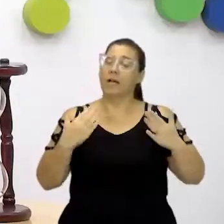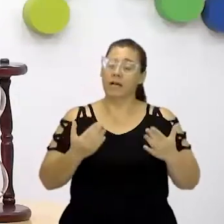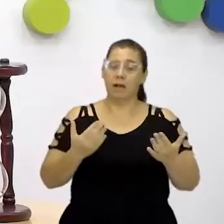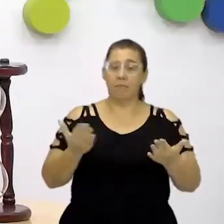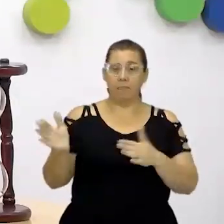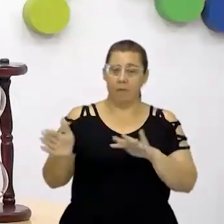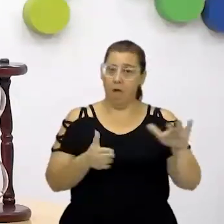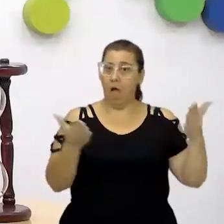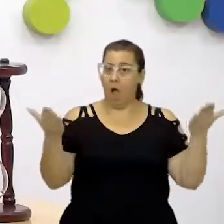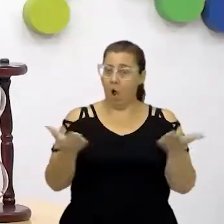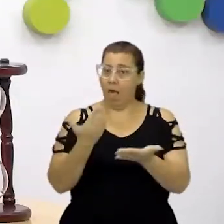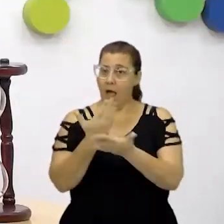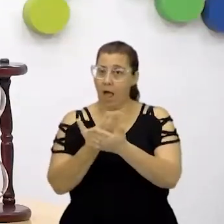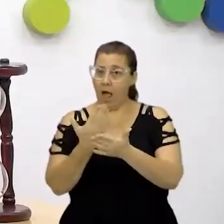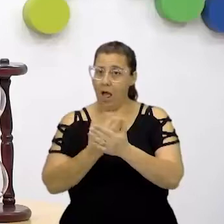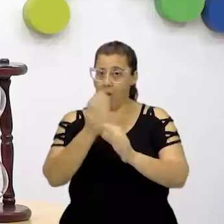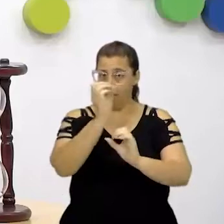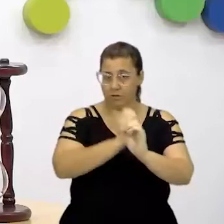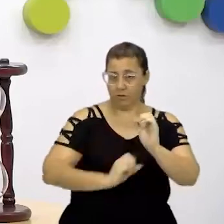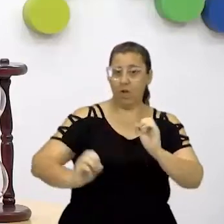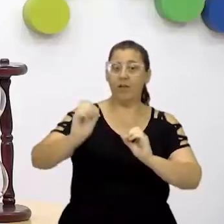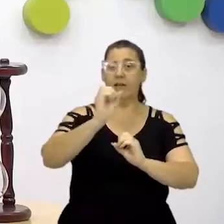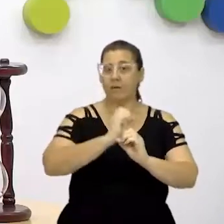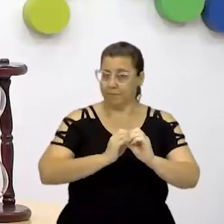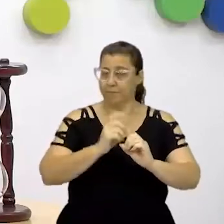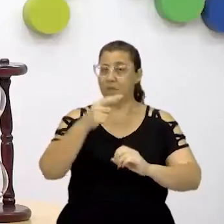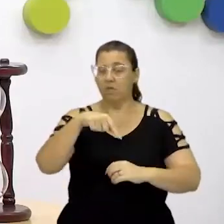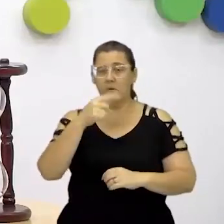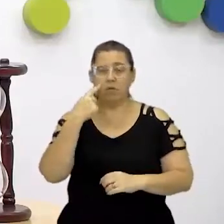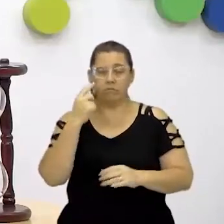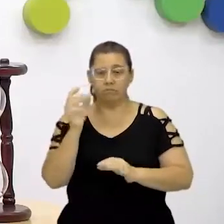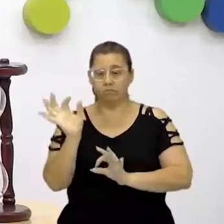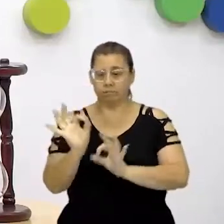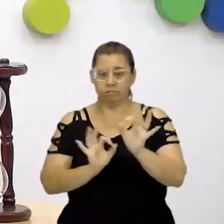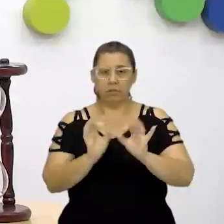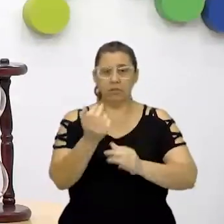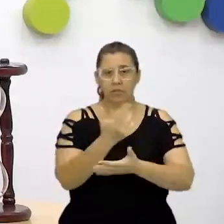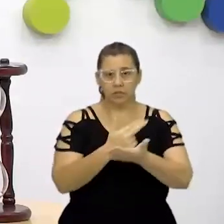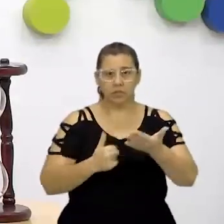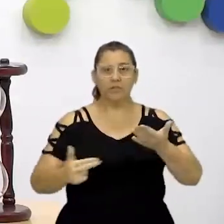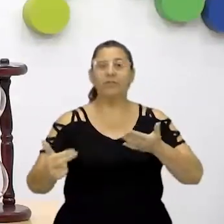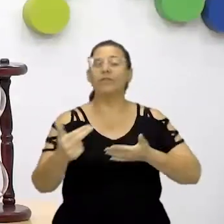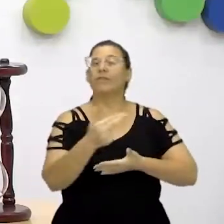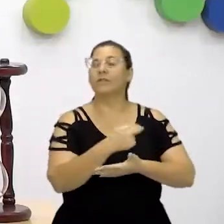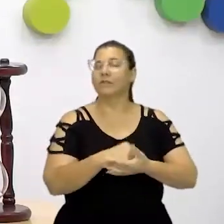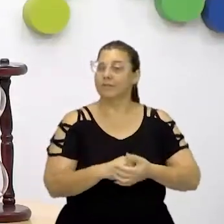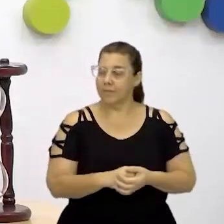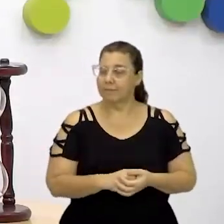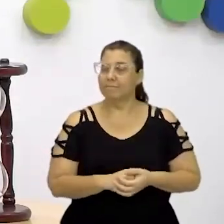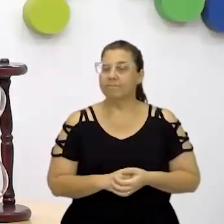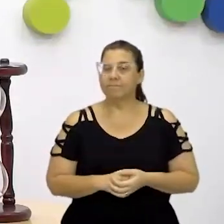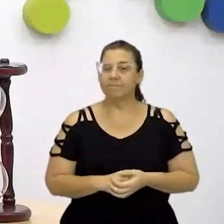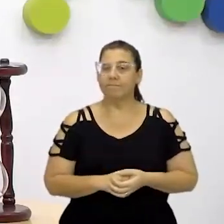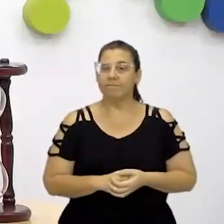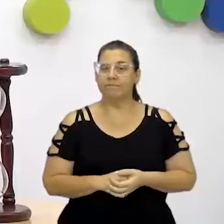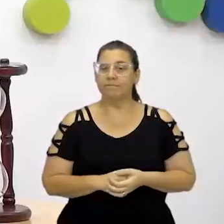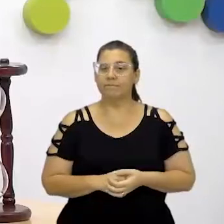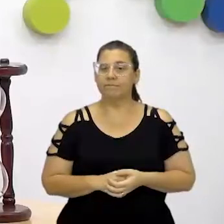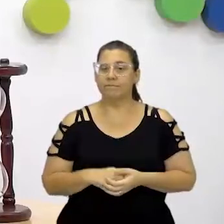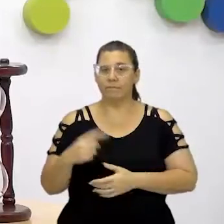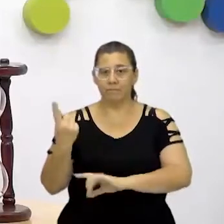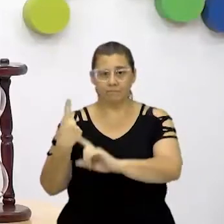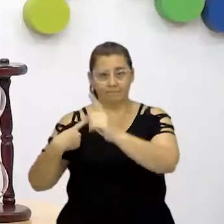de agora, nas aulas de histórica, nas aulas de história, vocês vão desenvolver a consciência histórica, que aí é onde a gente vai organizar tudo isso.